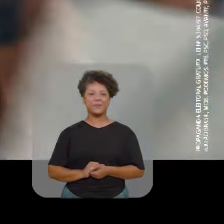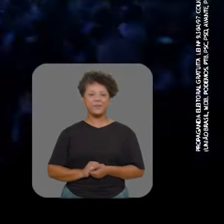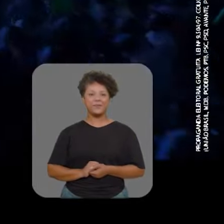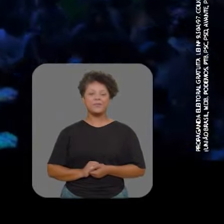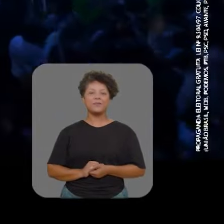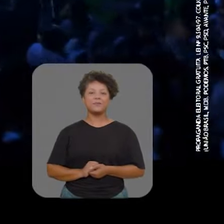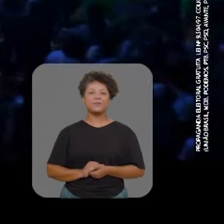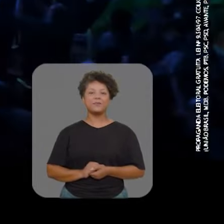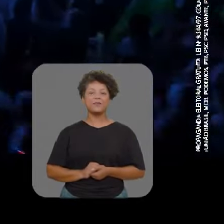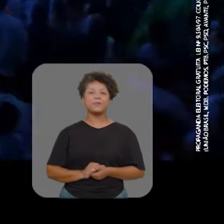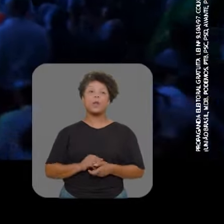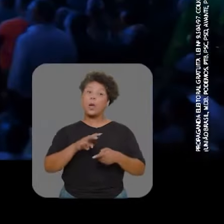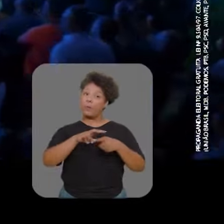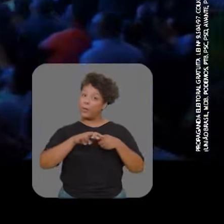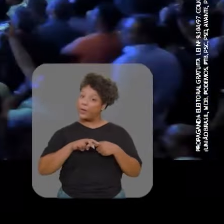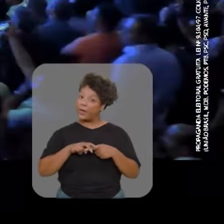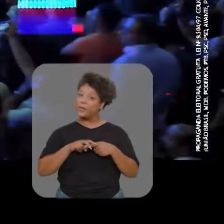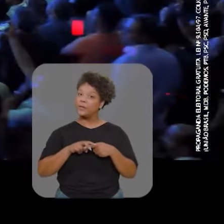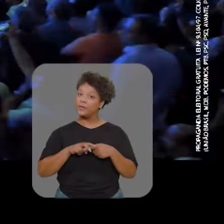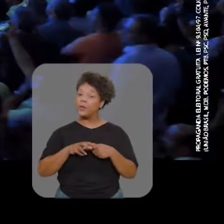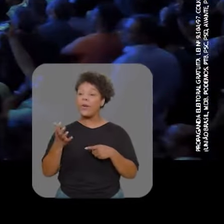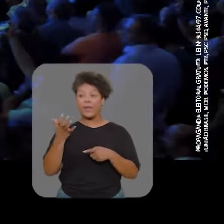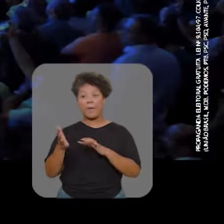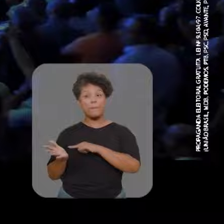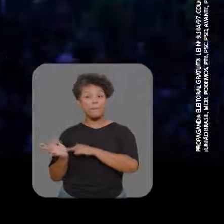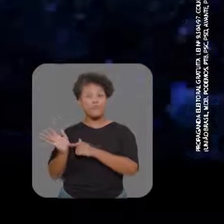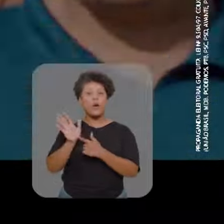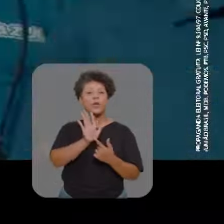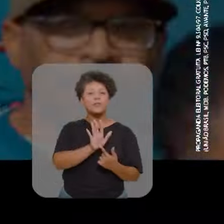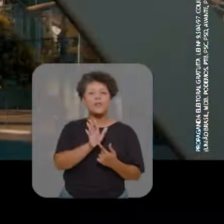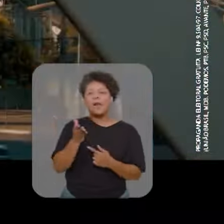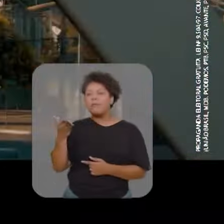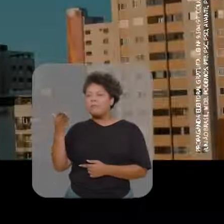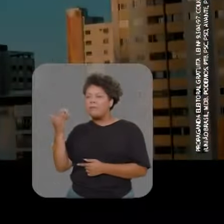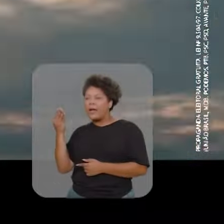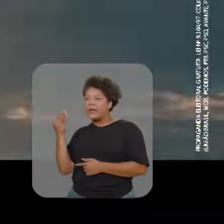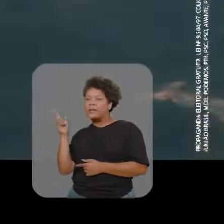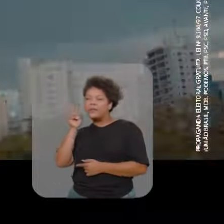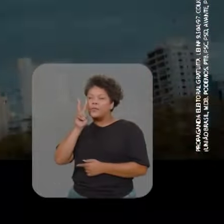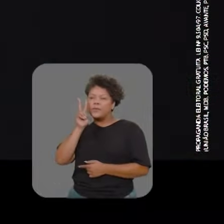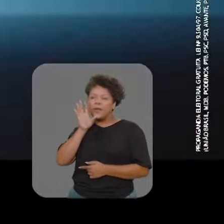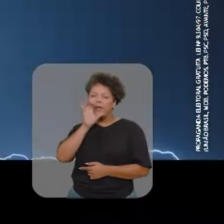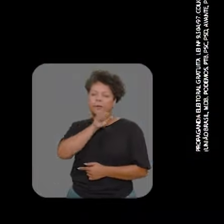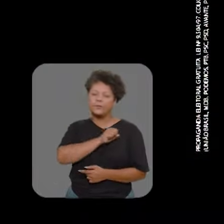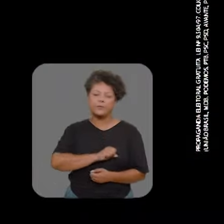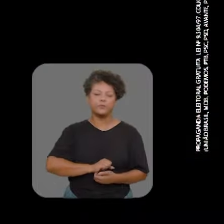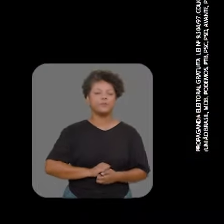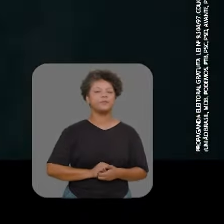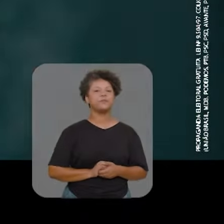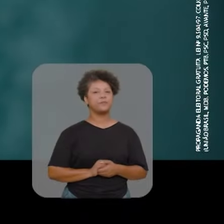Por isso que antes da gente seguir em frente, é preciso voltar um pouquinho nessa história.